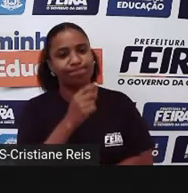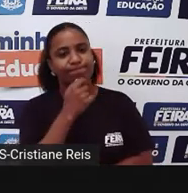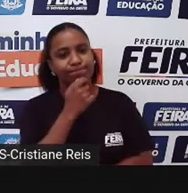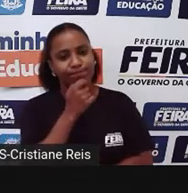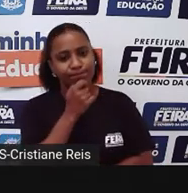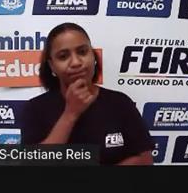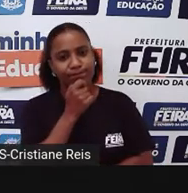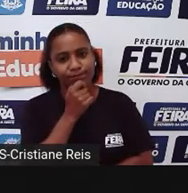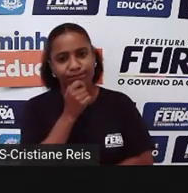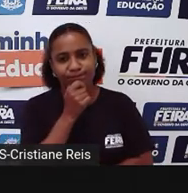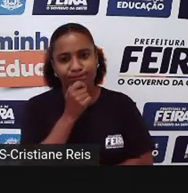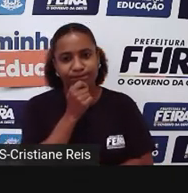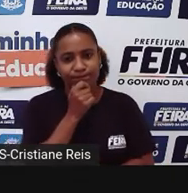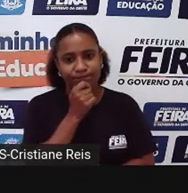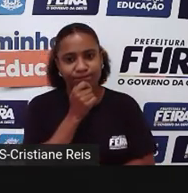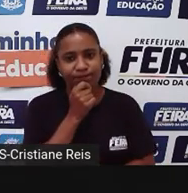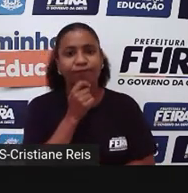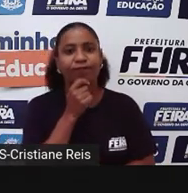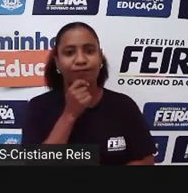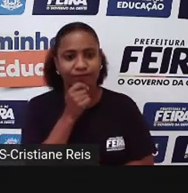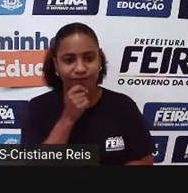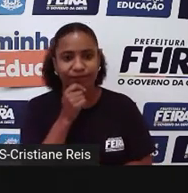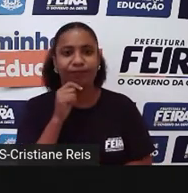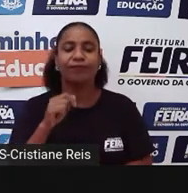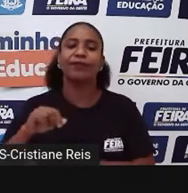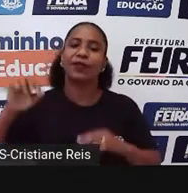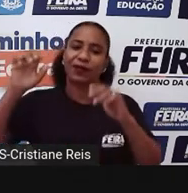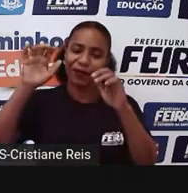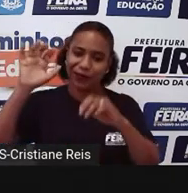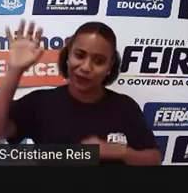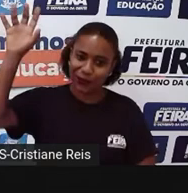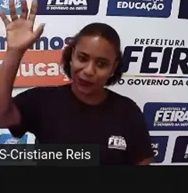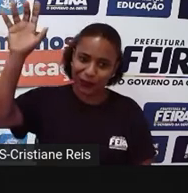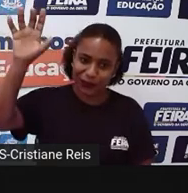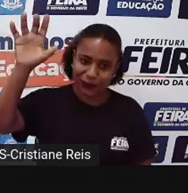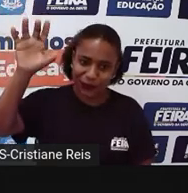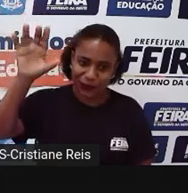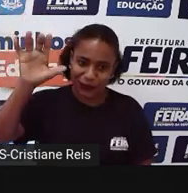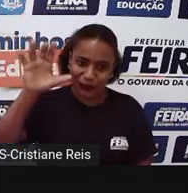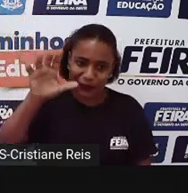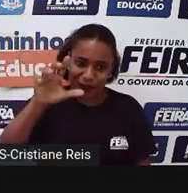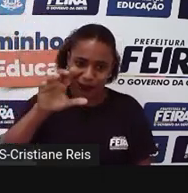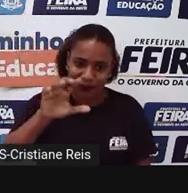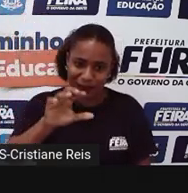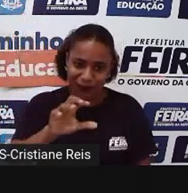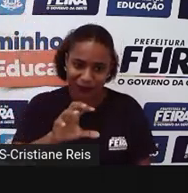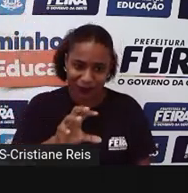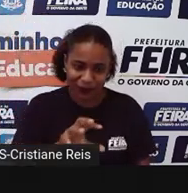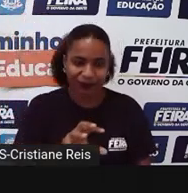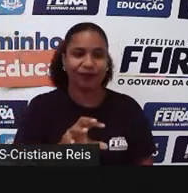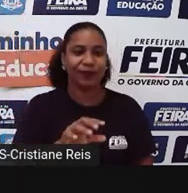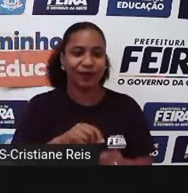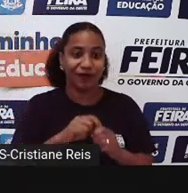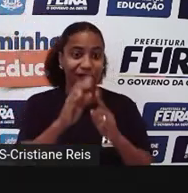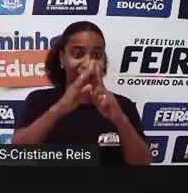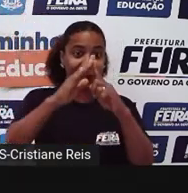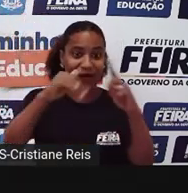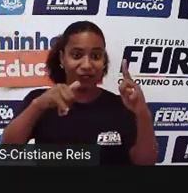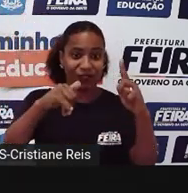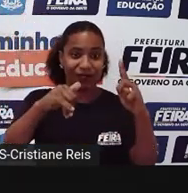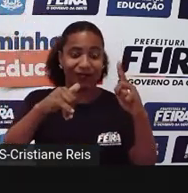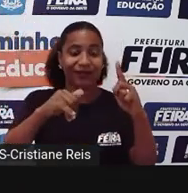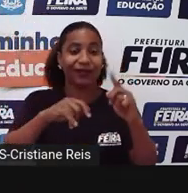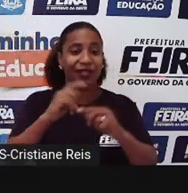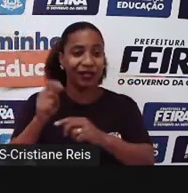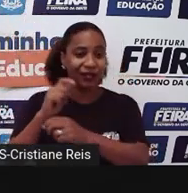se afastou, desceu a sua enorme teia, e aí ele fez uma armadilha e conseguiu capturar, imaginem vocês,